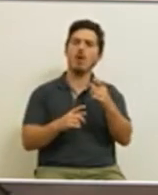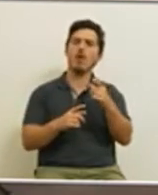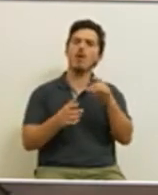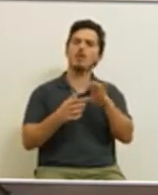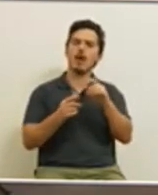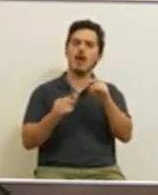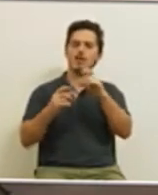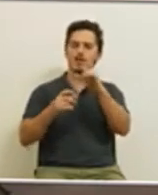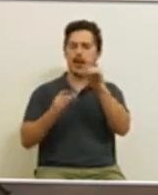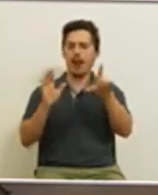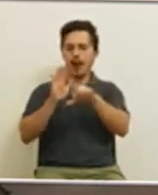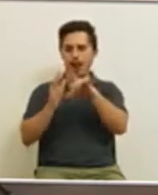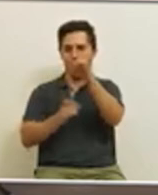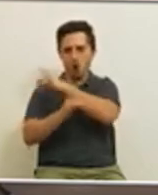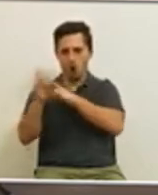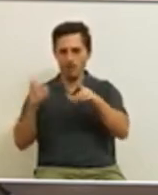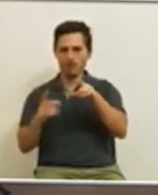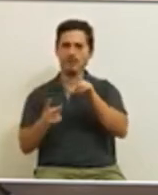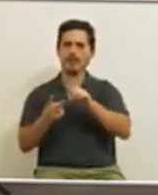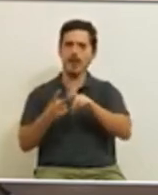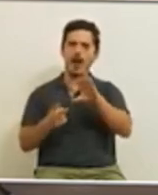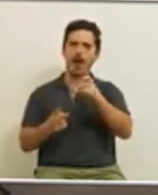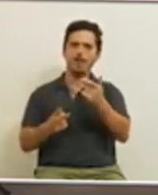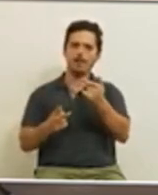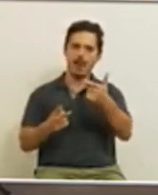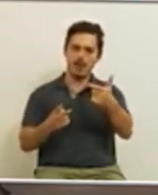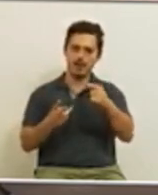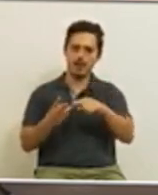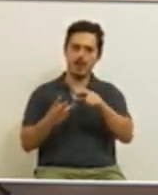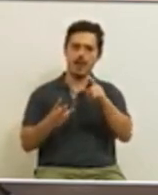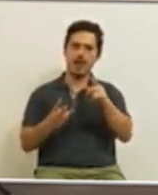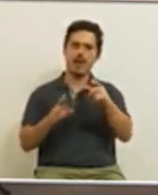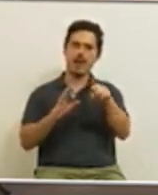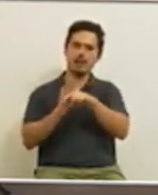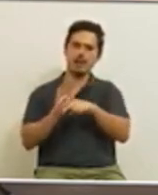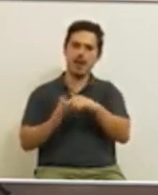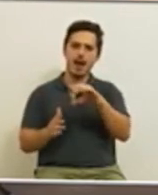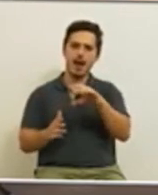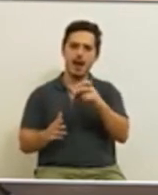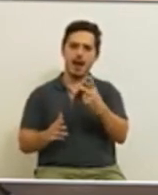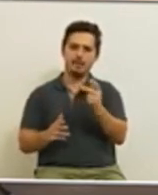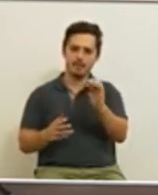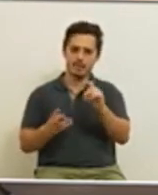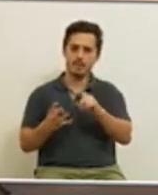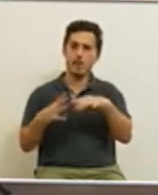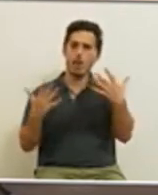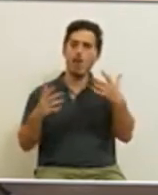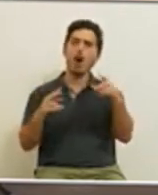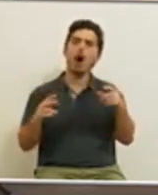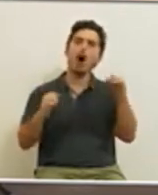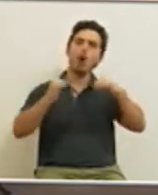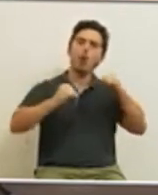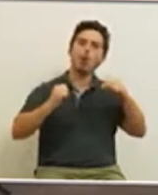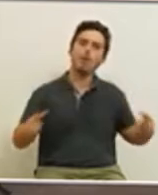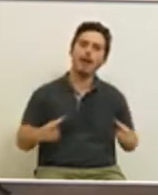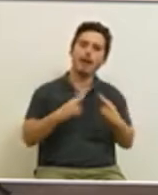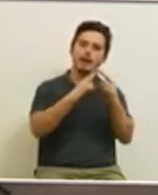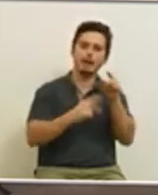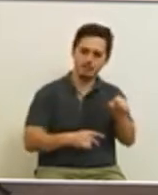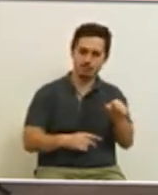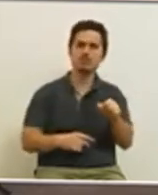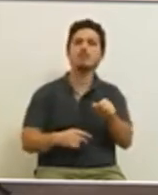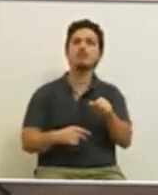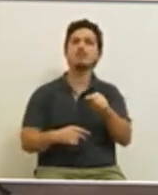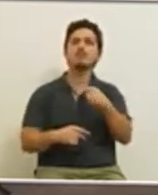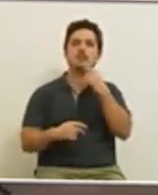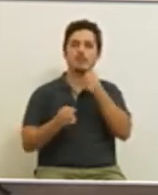legislação europeia como a Directiva Habitat e a Directiva Aves ou as metas assumidas no âmbito do Acordo de Paris, o LIVRE entende que